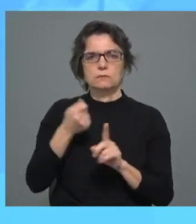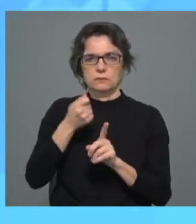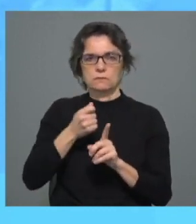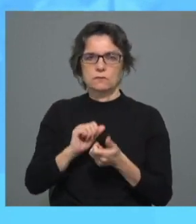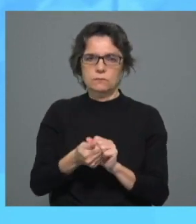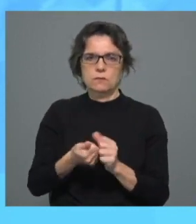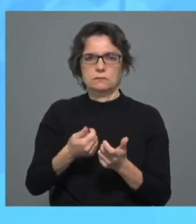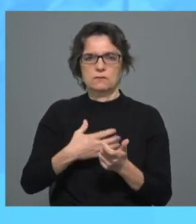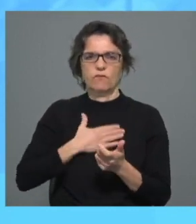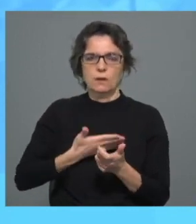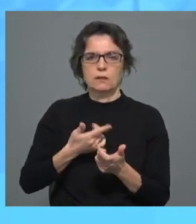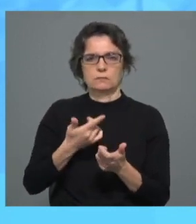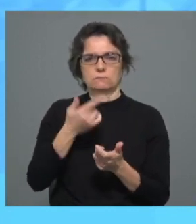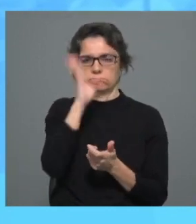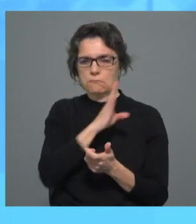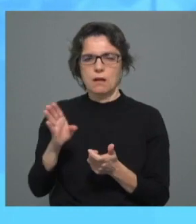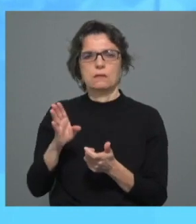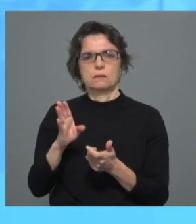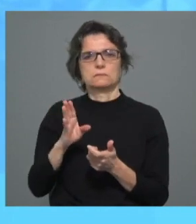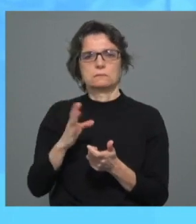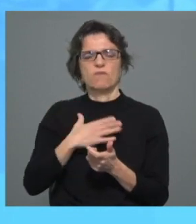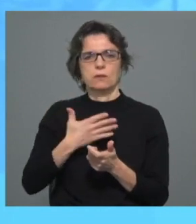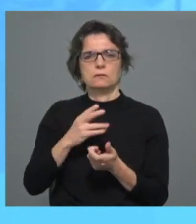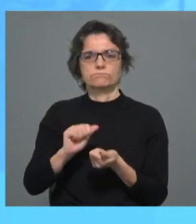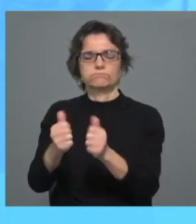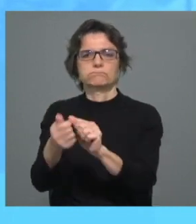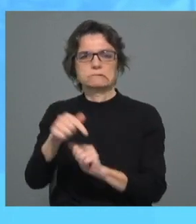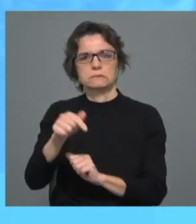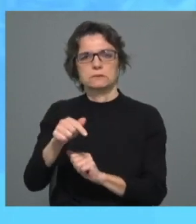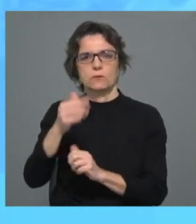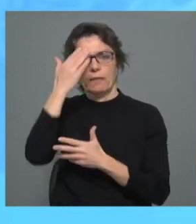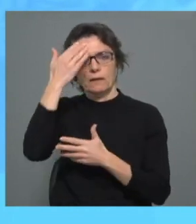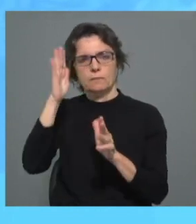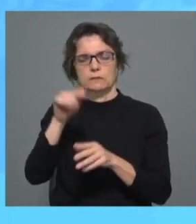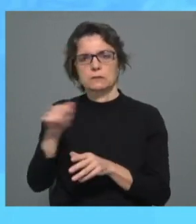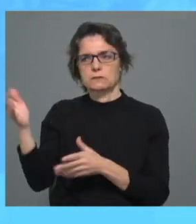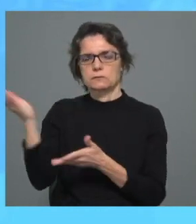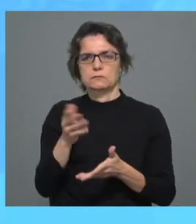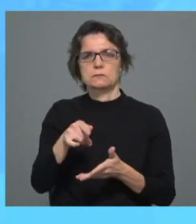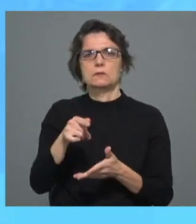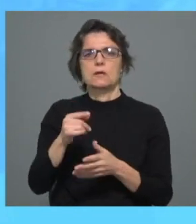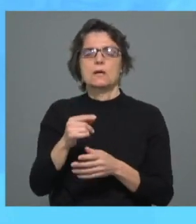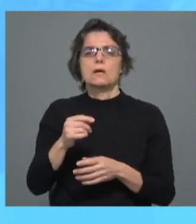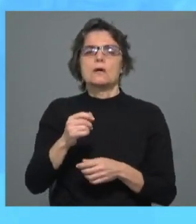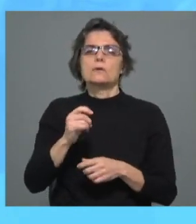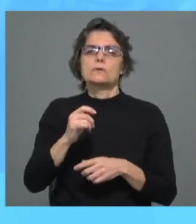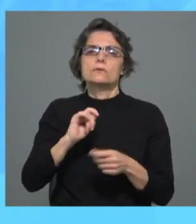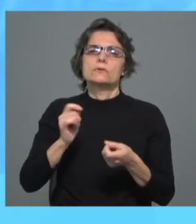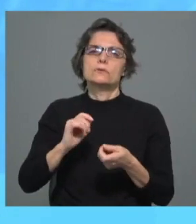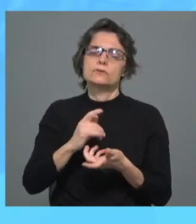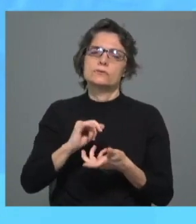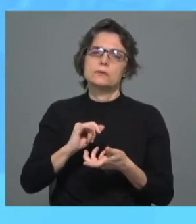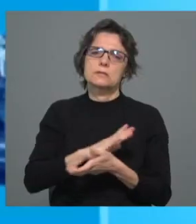atitudes e práticas de renovação, mentalidades. Conosco o jornalista e advogado José Ribeira Castro. Boa tarde por estar aqui entre